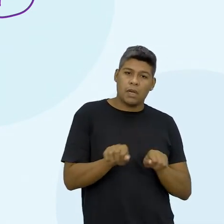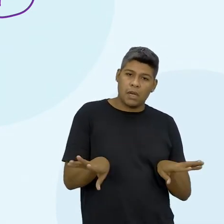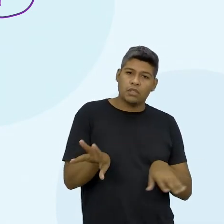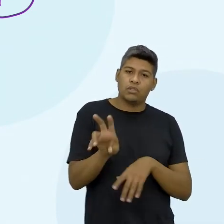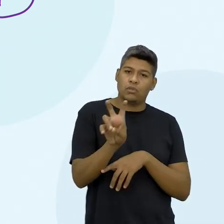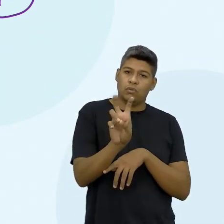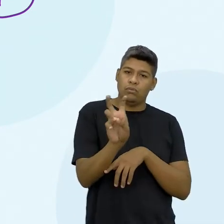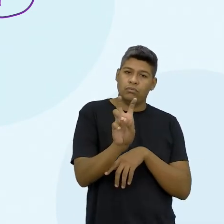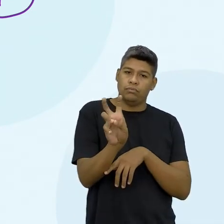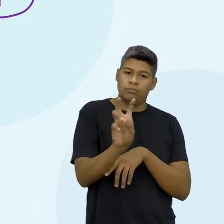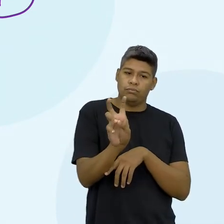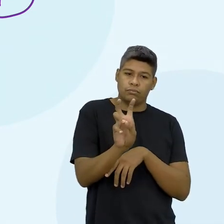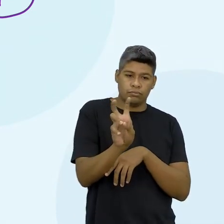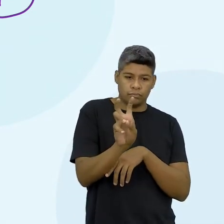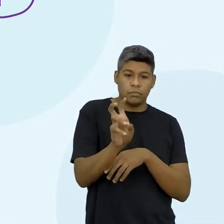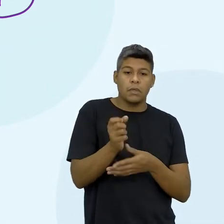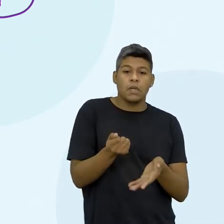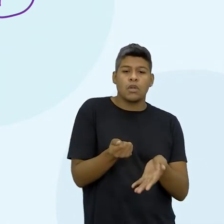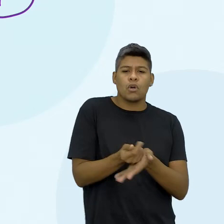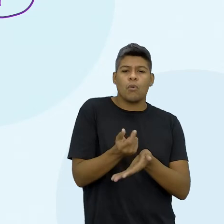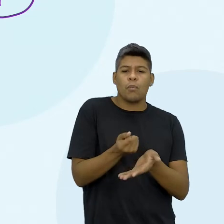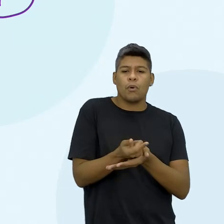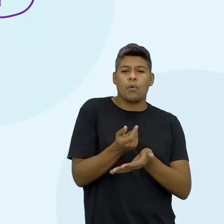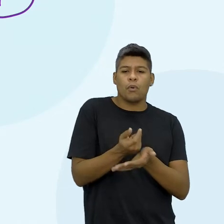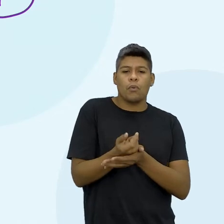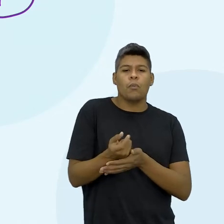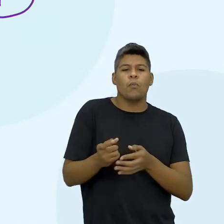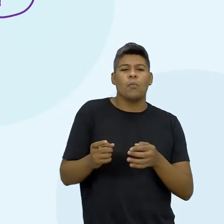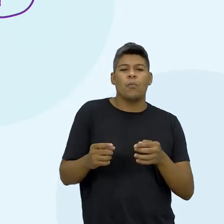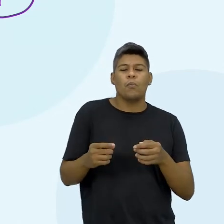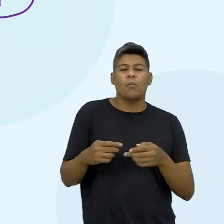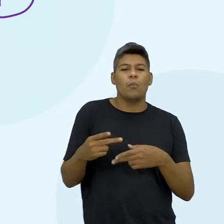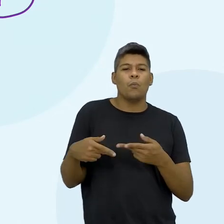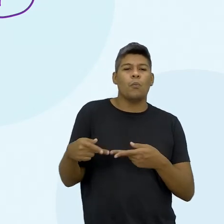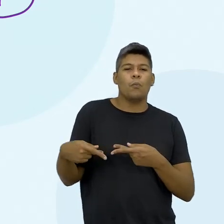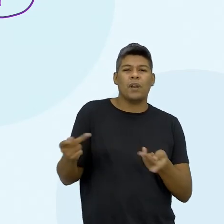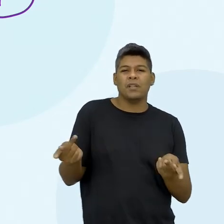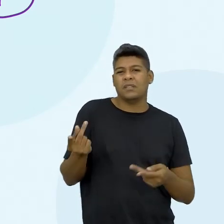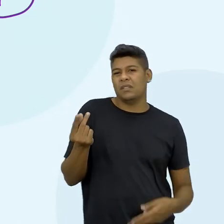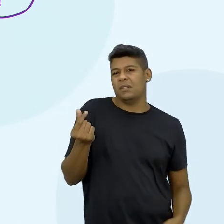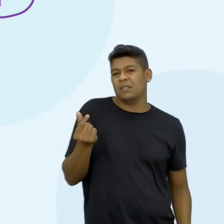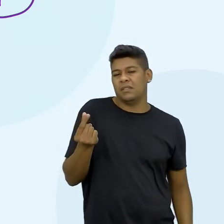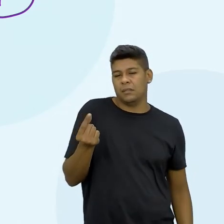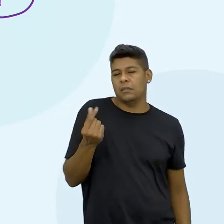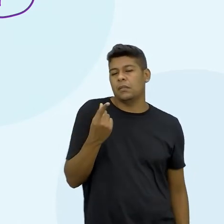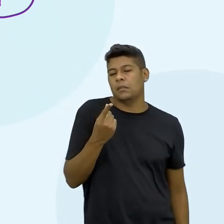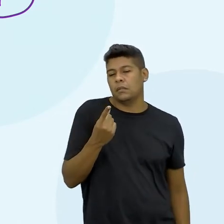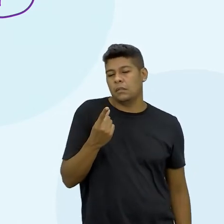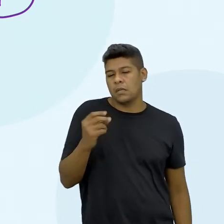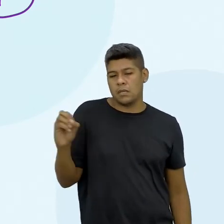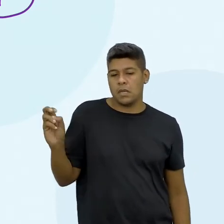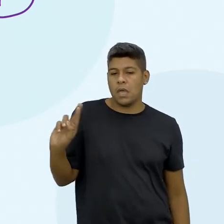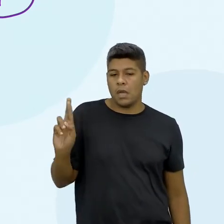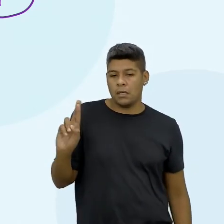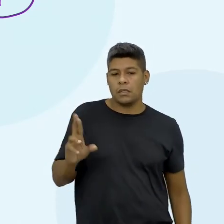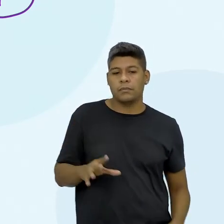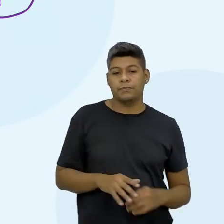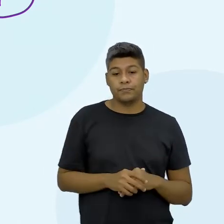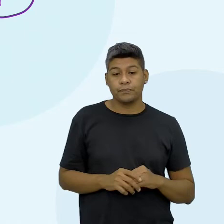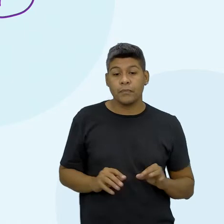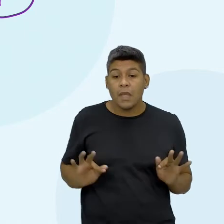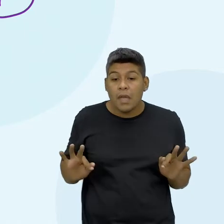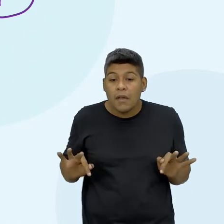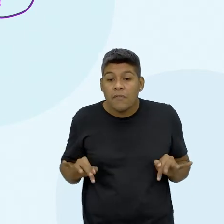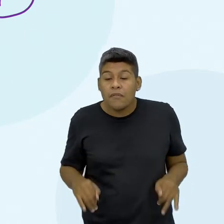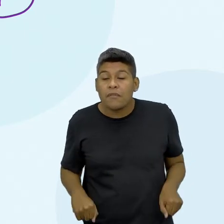55 e ela comprou um presente para o sobrinho dela no valor de R 100. Ao